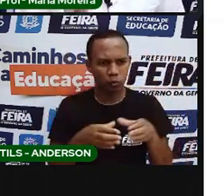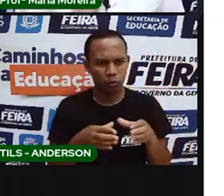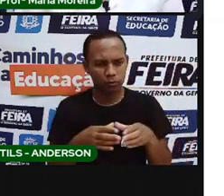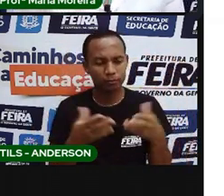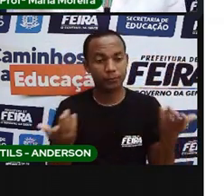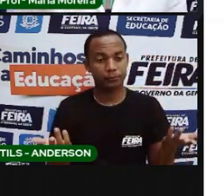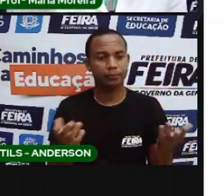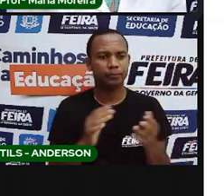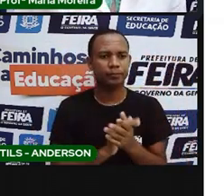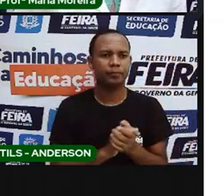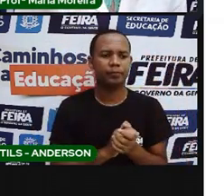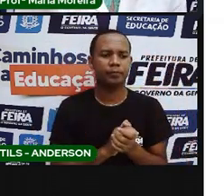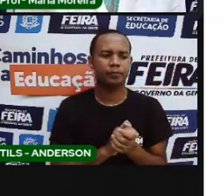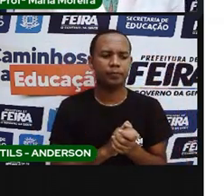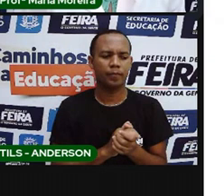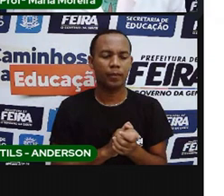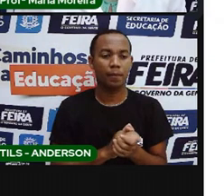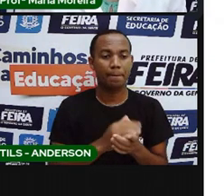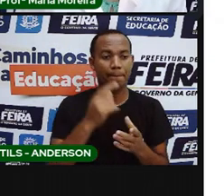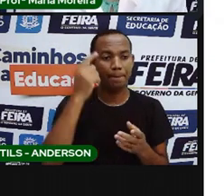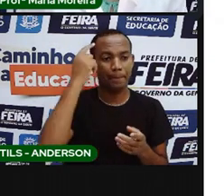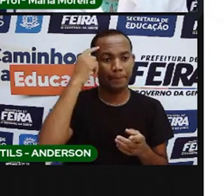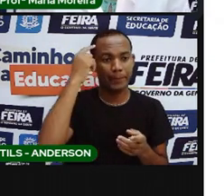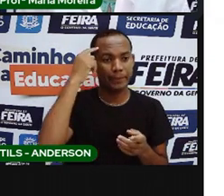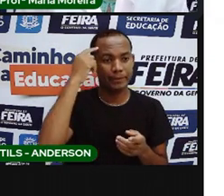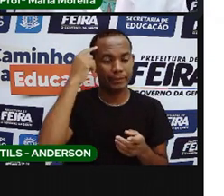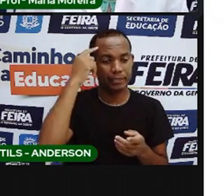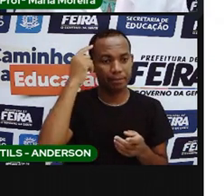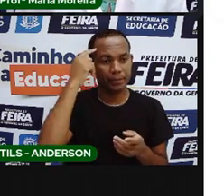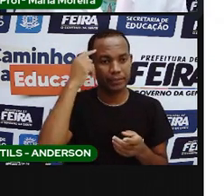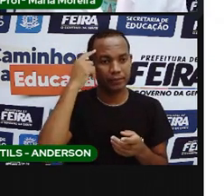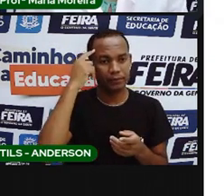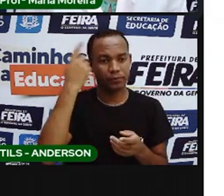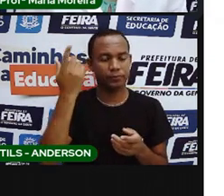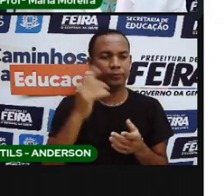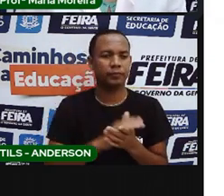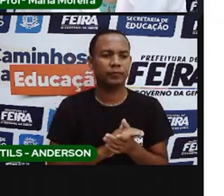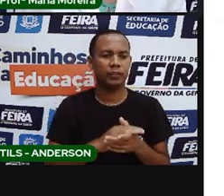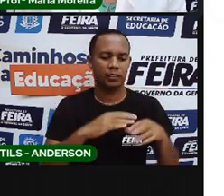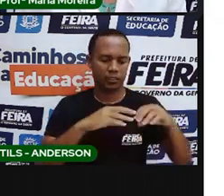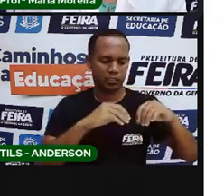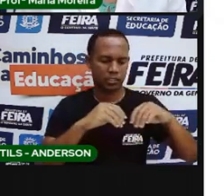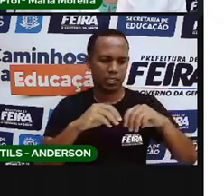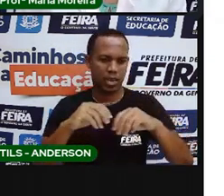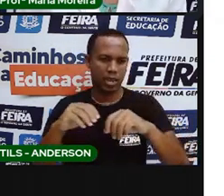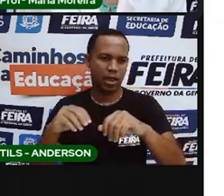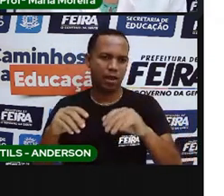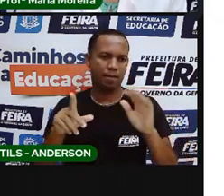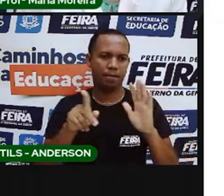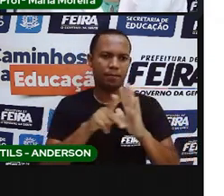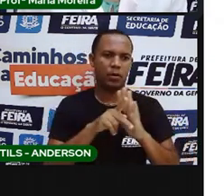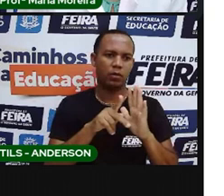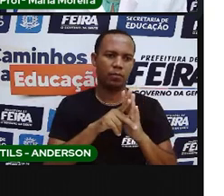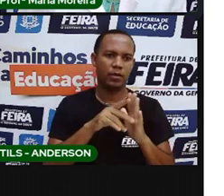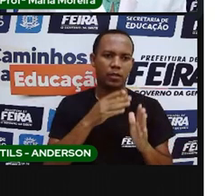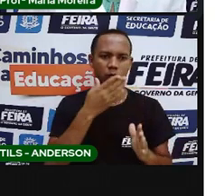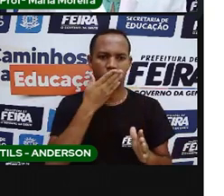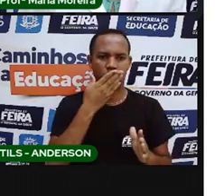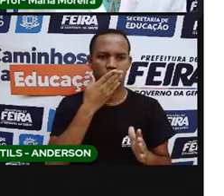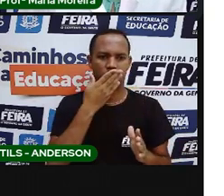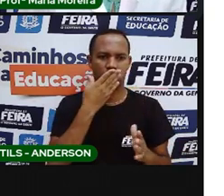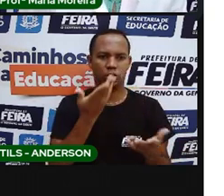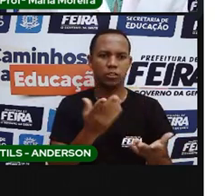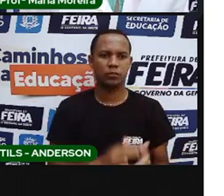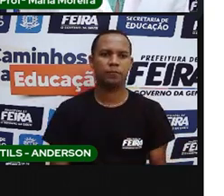Então, essa é a o pensamento que apropria para essa letra B, que a terra representava para os indígenas. Letra E.